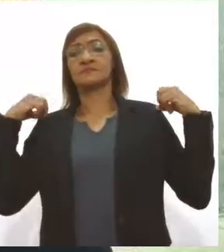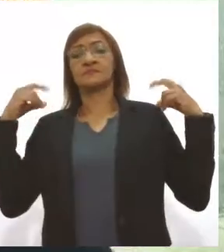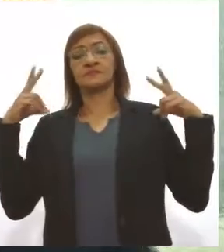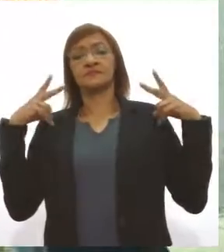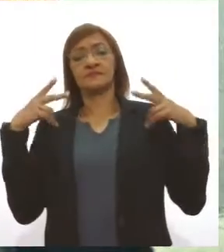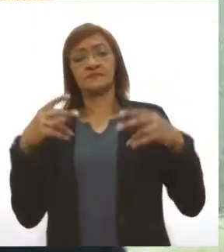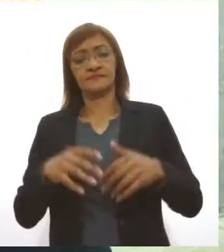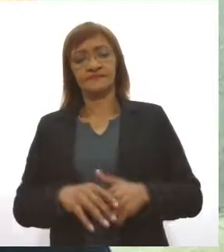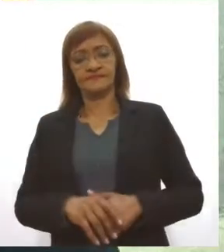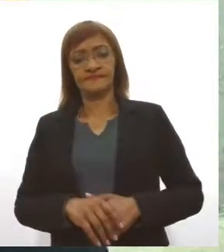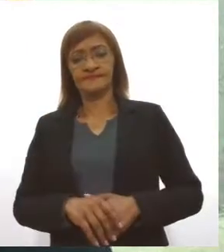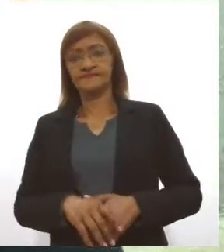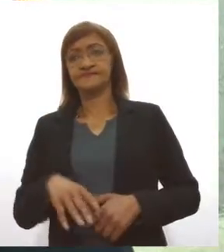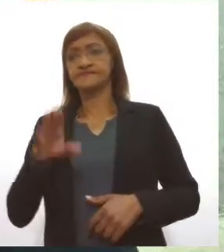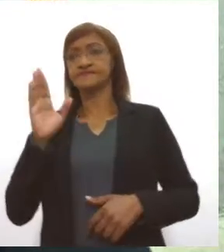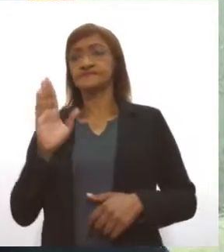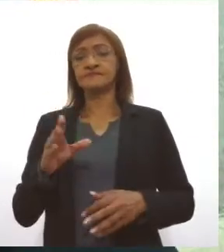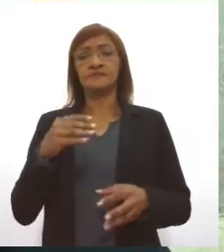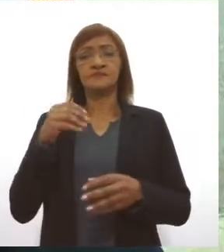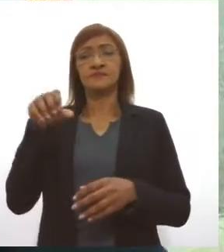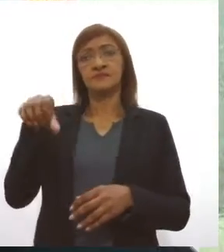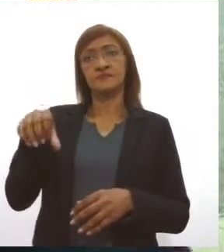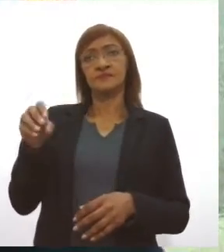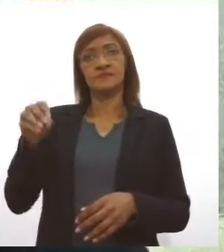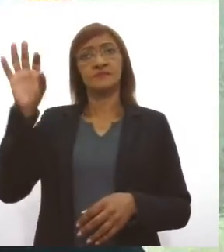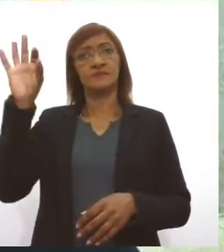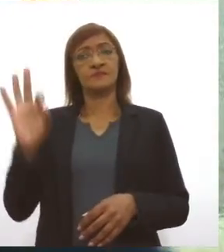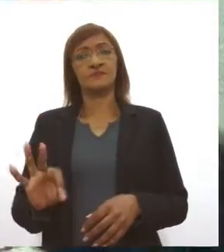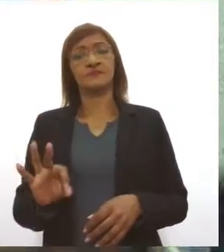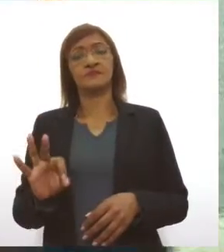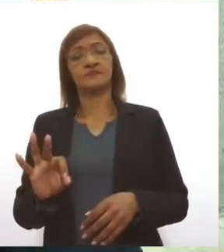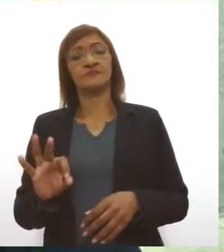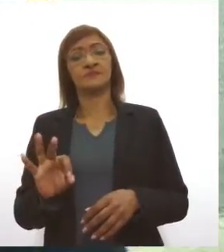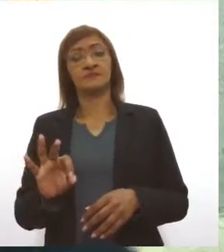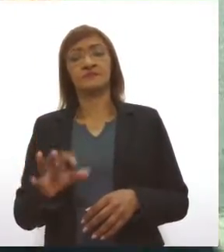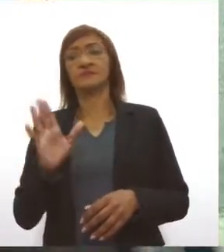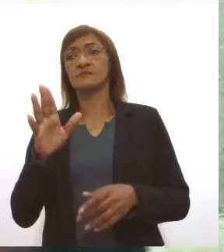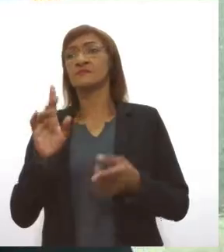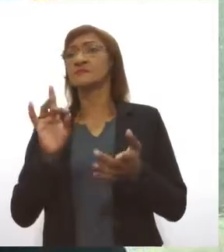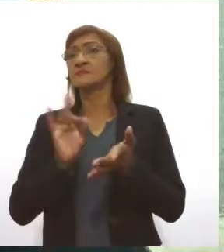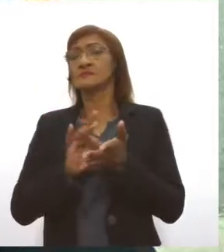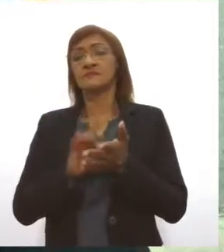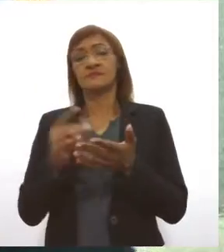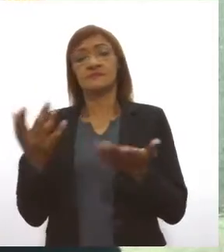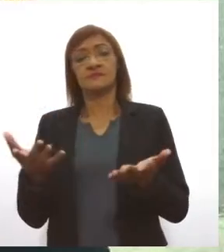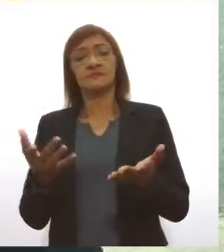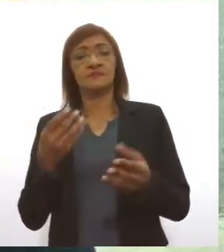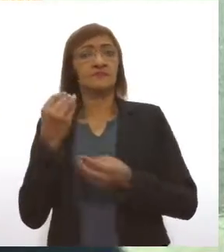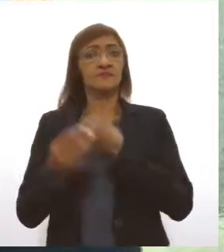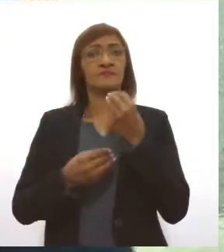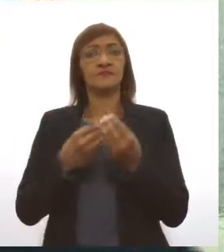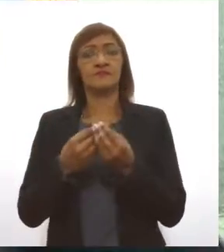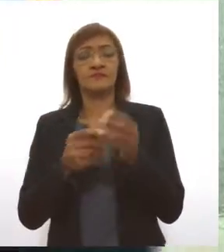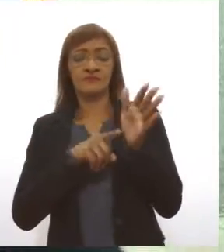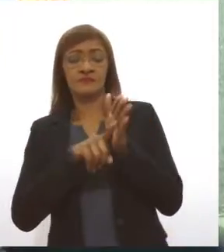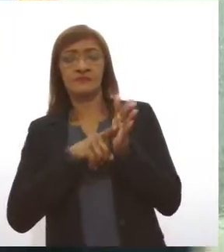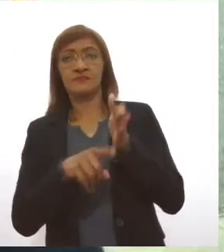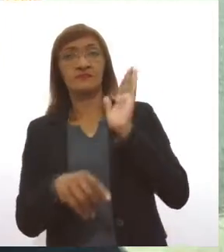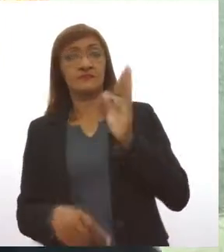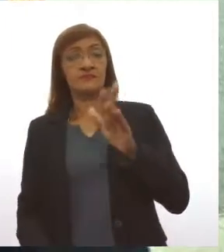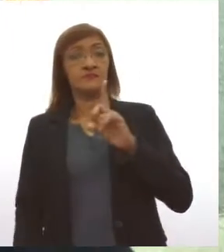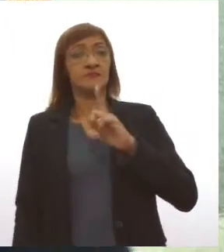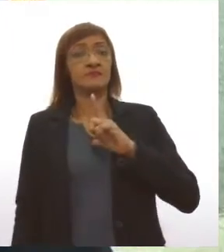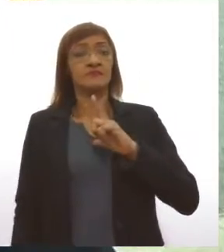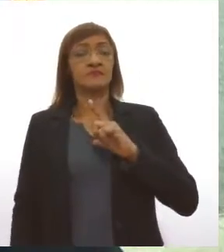imprudência, imperícia, 90% dos acidentes eles ocorrem pelo fator humano, a OMS já tem esse levantamento. Então o fator humano